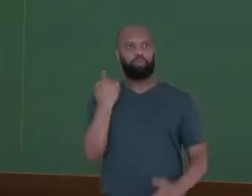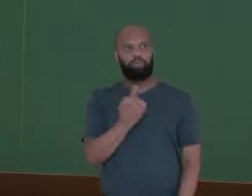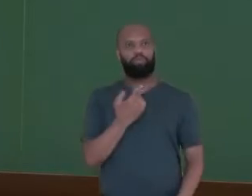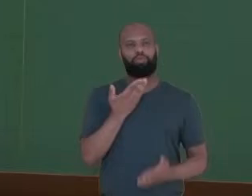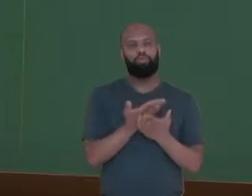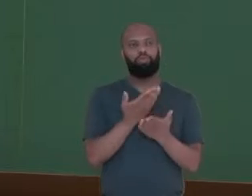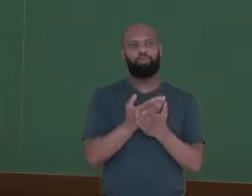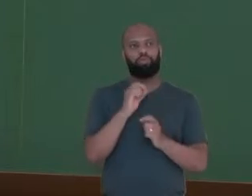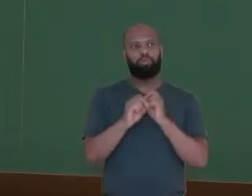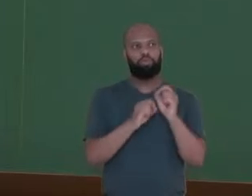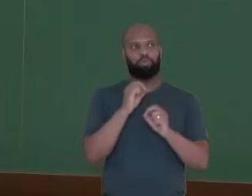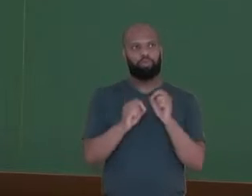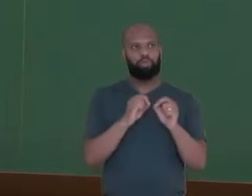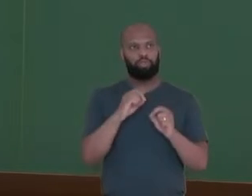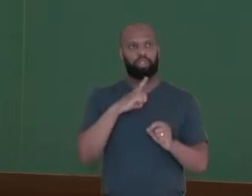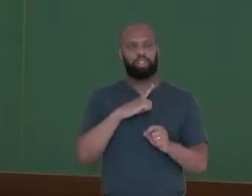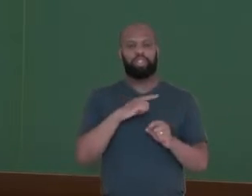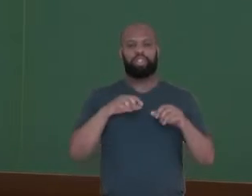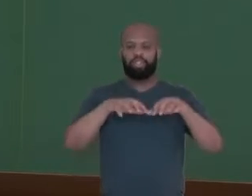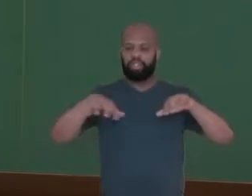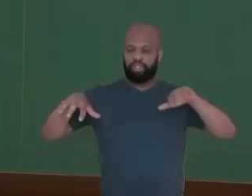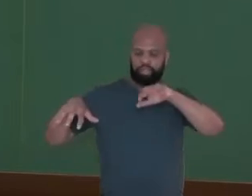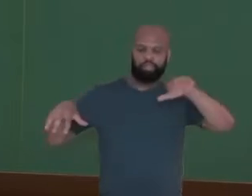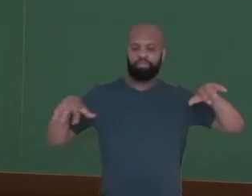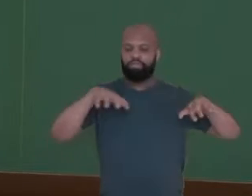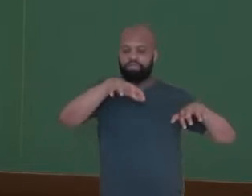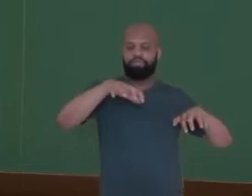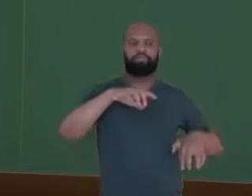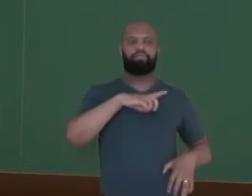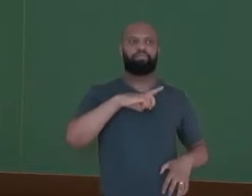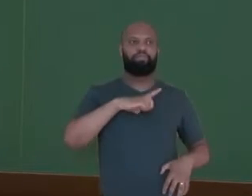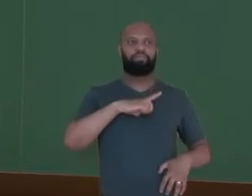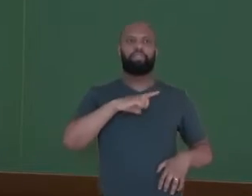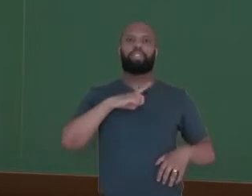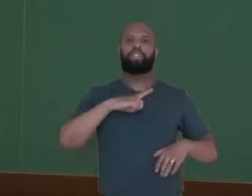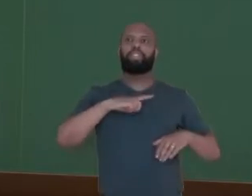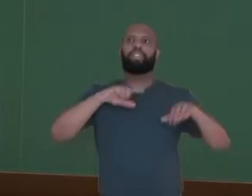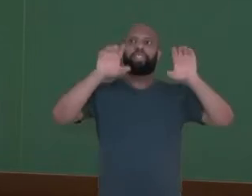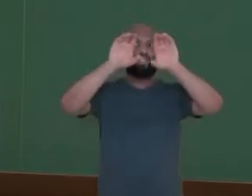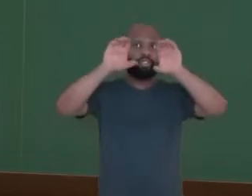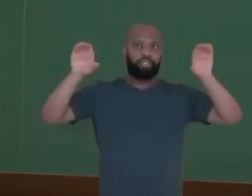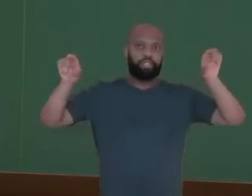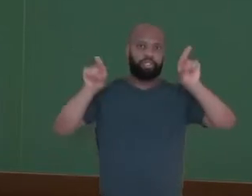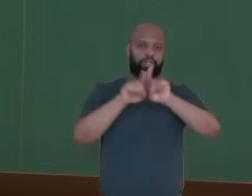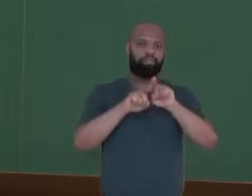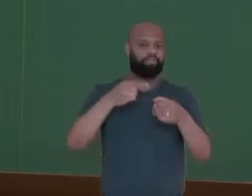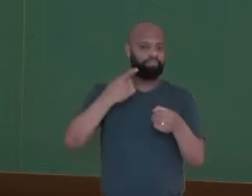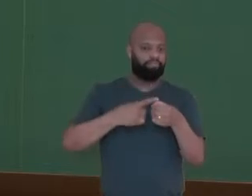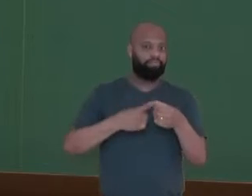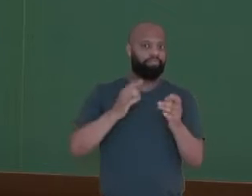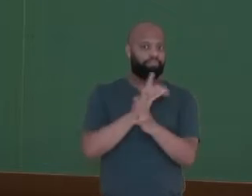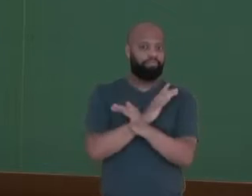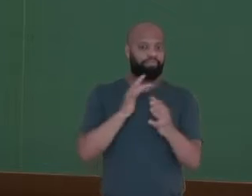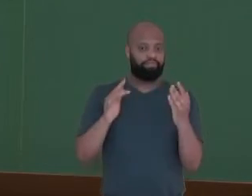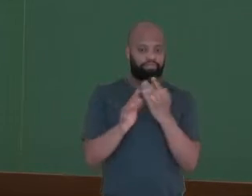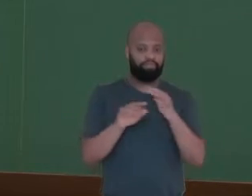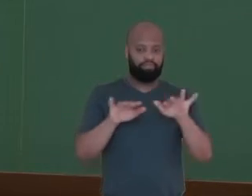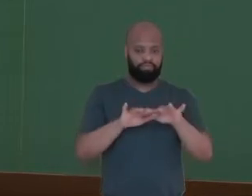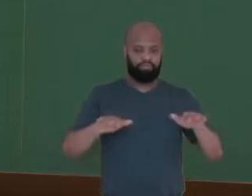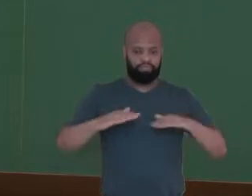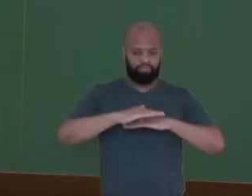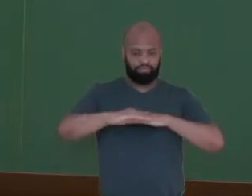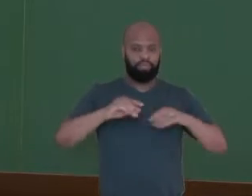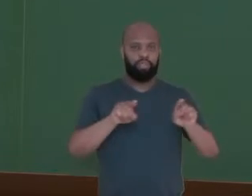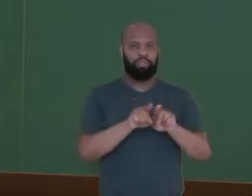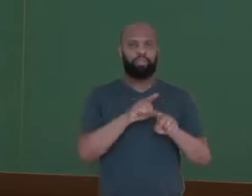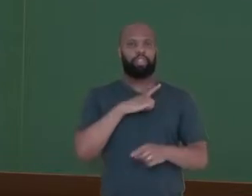vimos lá que ele subdivide-se em várias categorias, aéreos, urbanos, em meio terrestre. E agora a gente vai ver